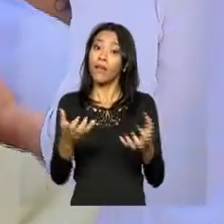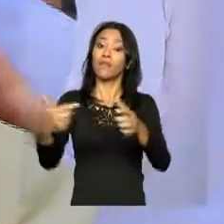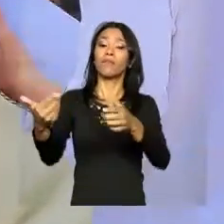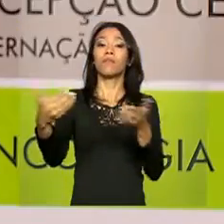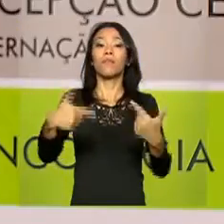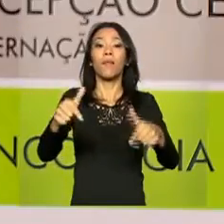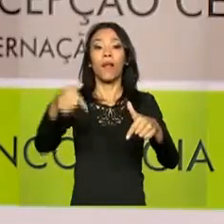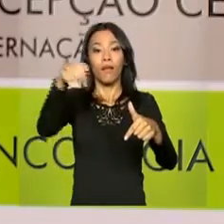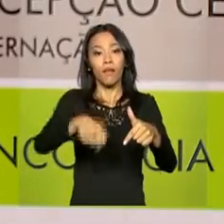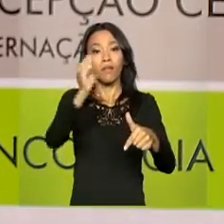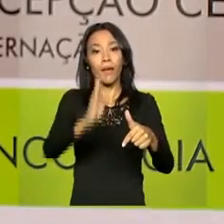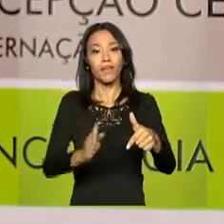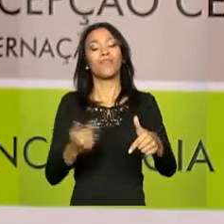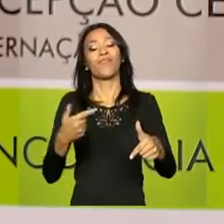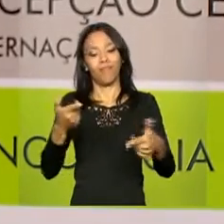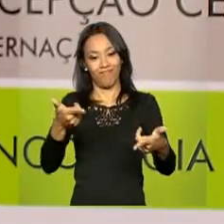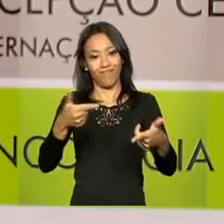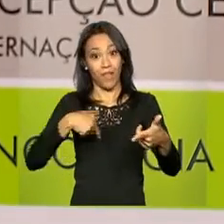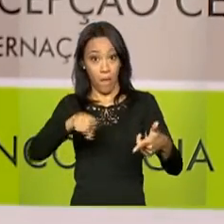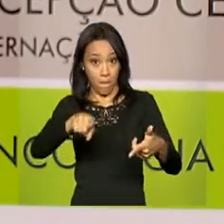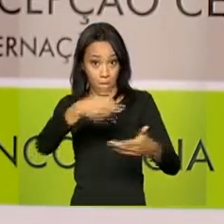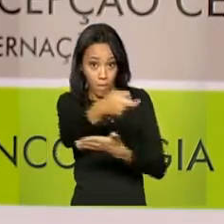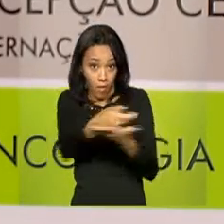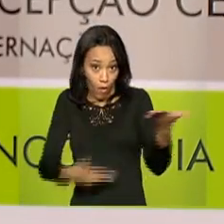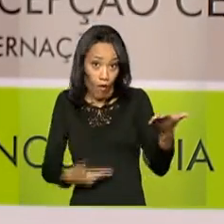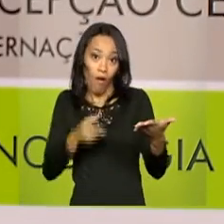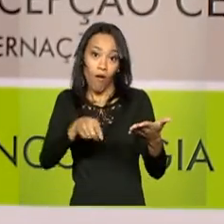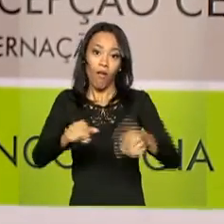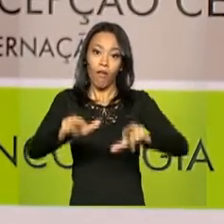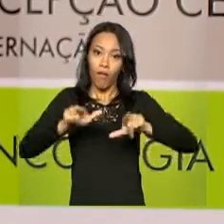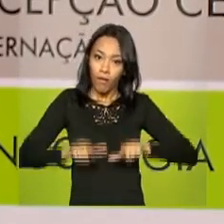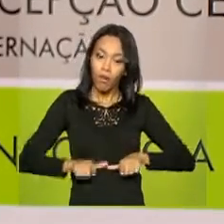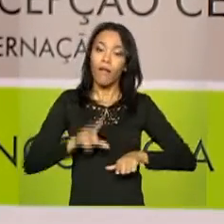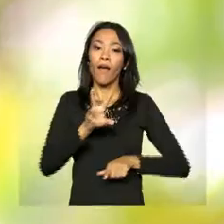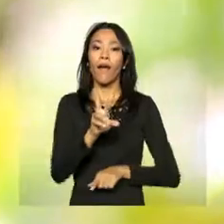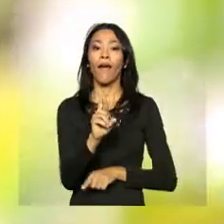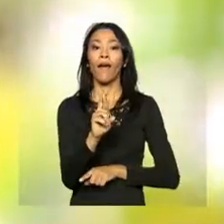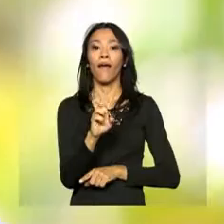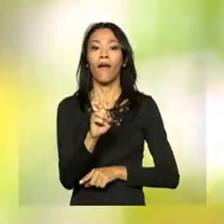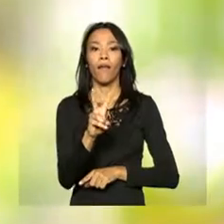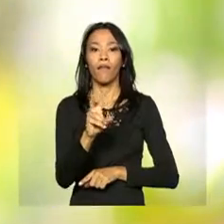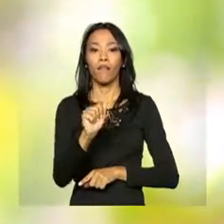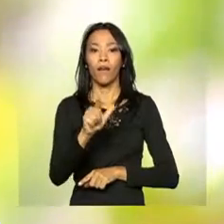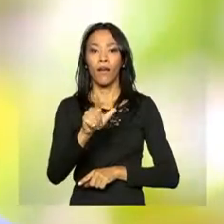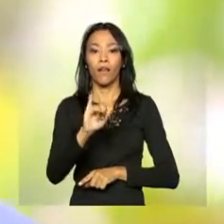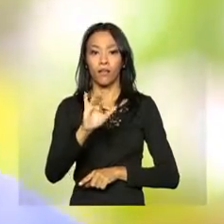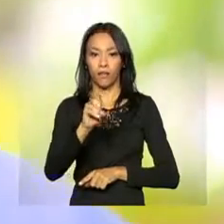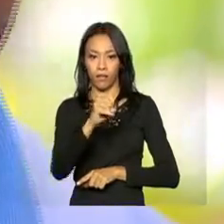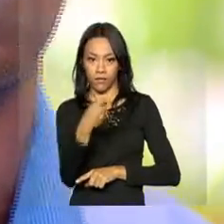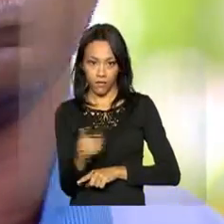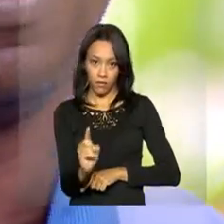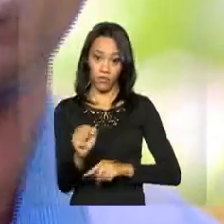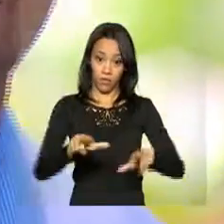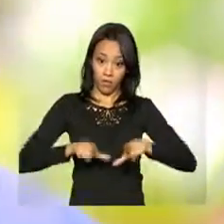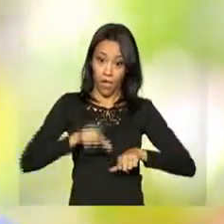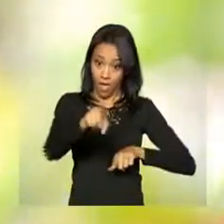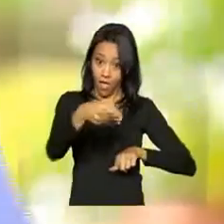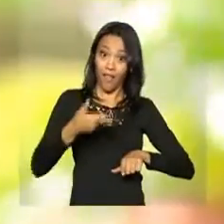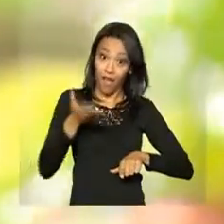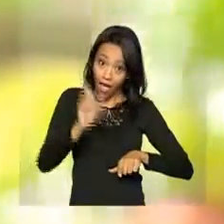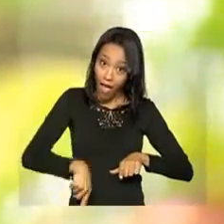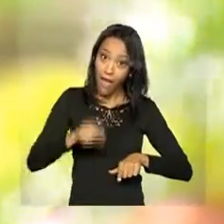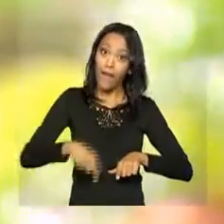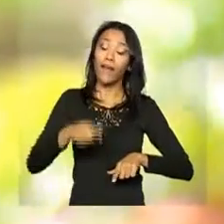participaram da segunda etapa do Exame Nacional de Revalidação de Diplomas. Micael tem 40 anos e é da Venezuela.